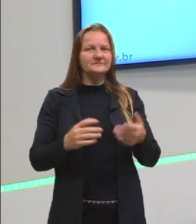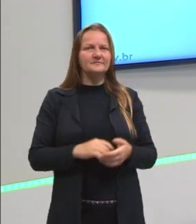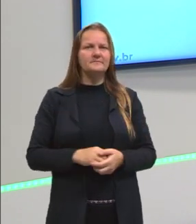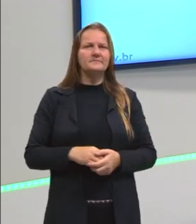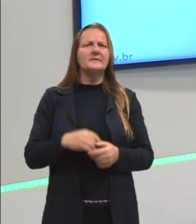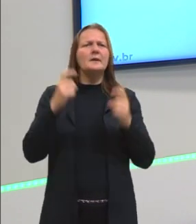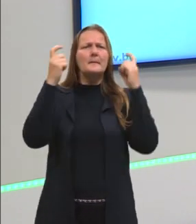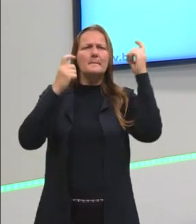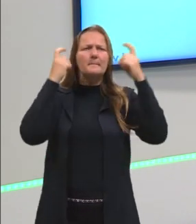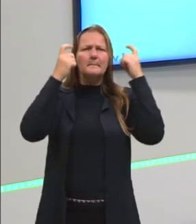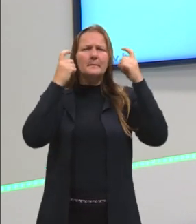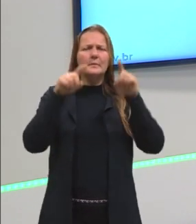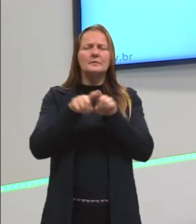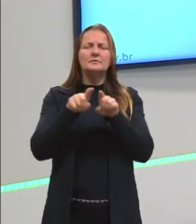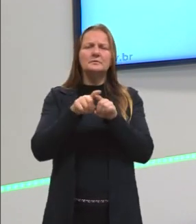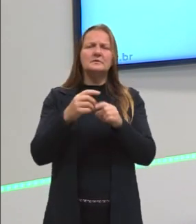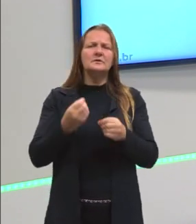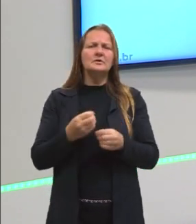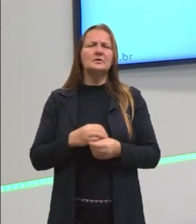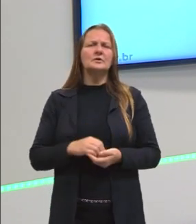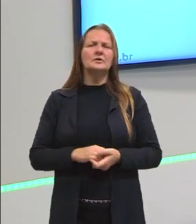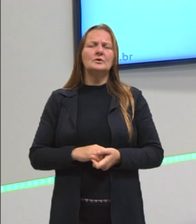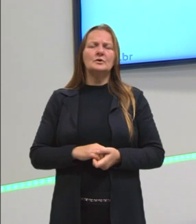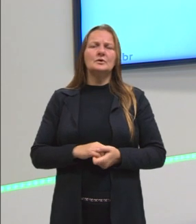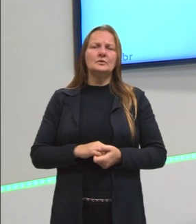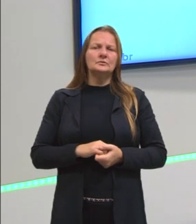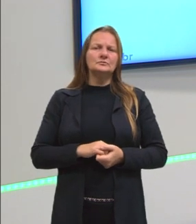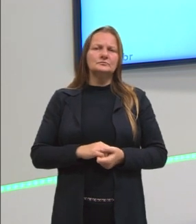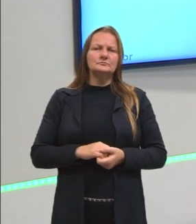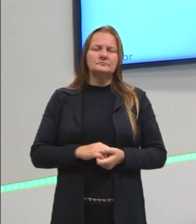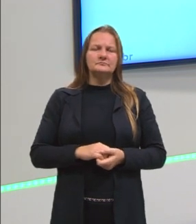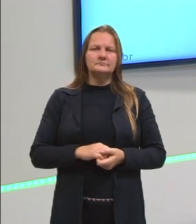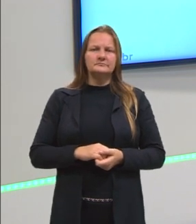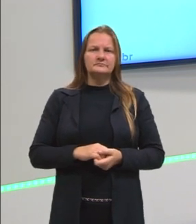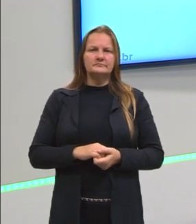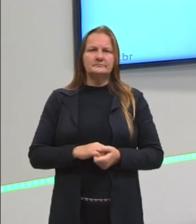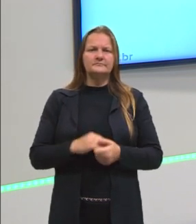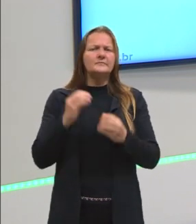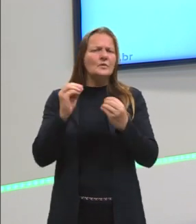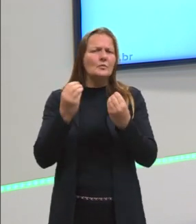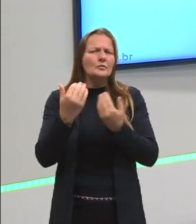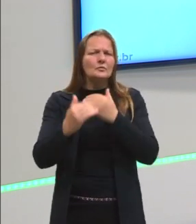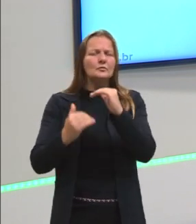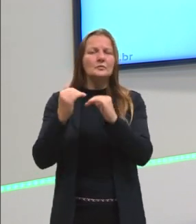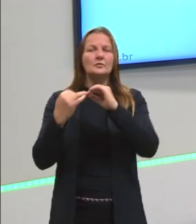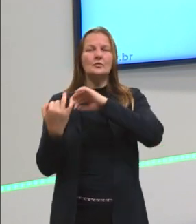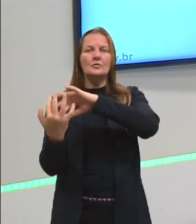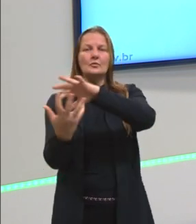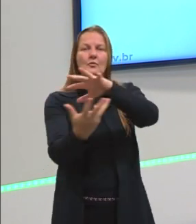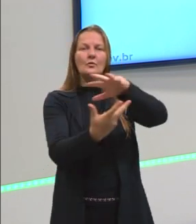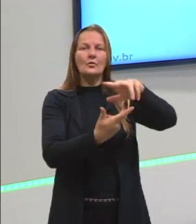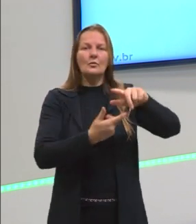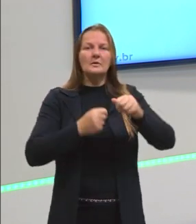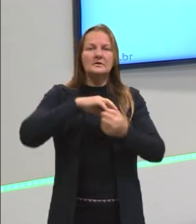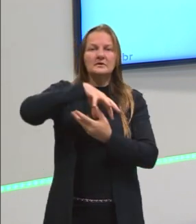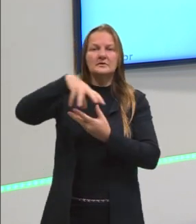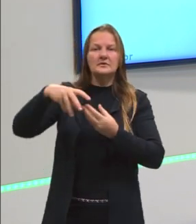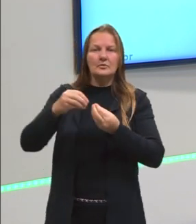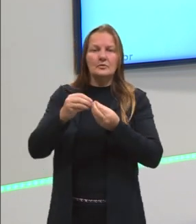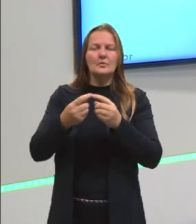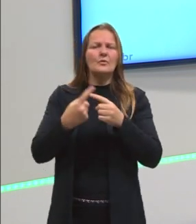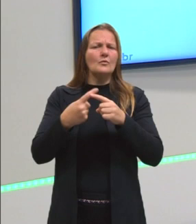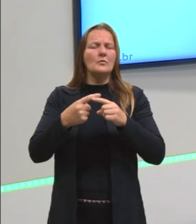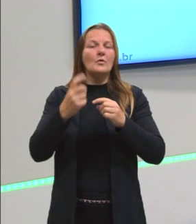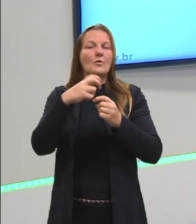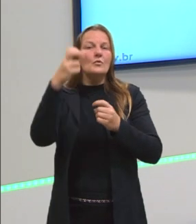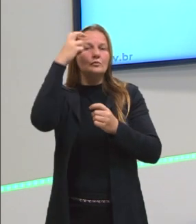preocupação com a globalização, houve mais até, né? De que o processo de globalização interferiria nas